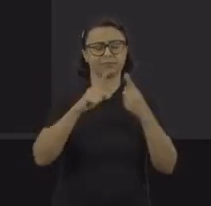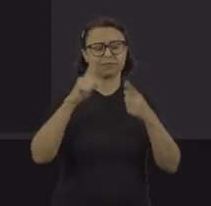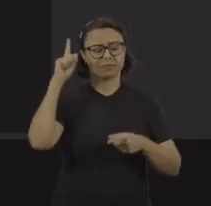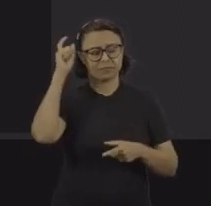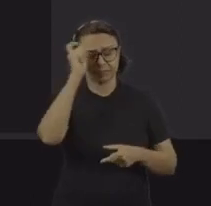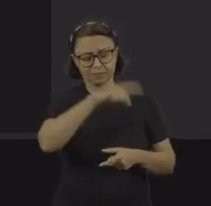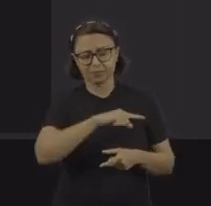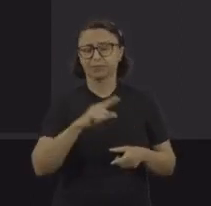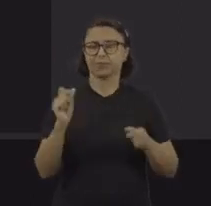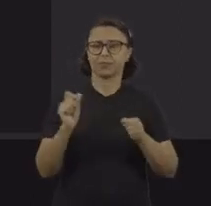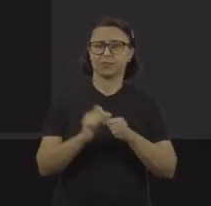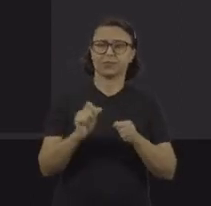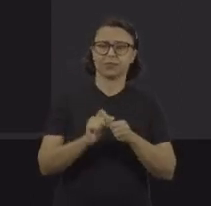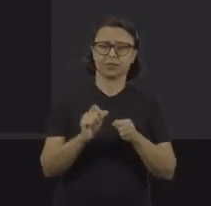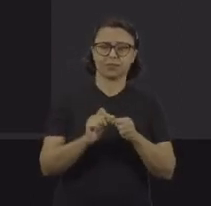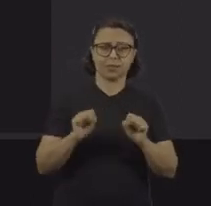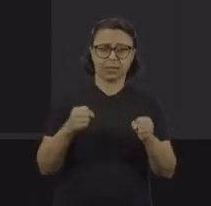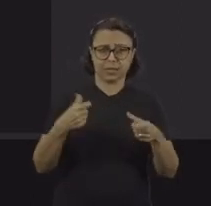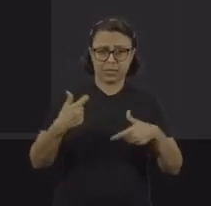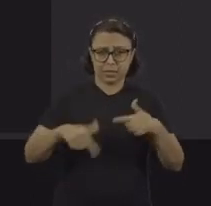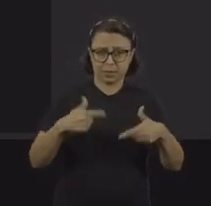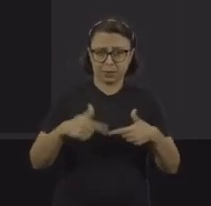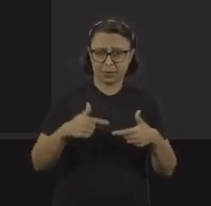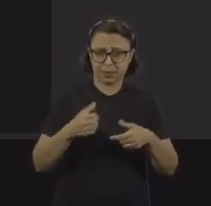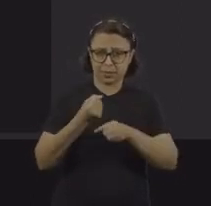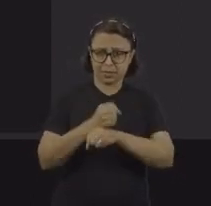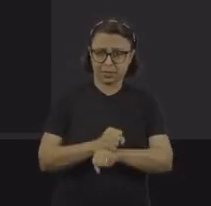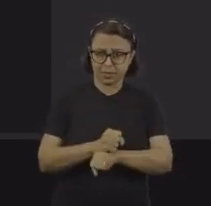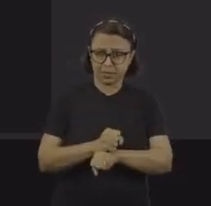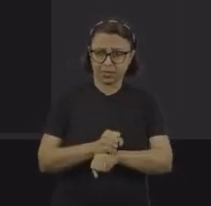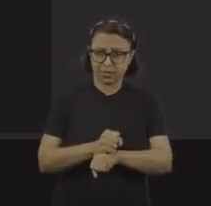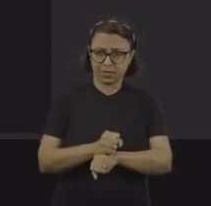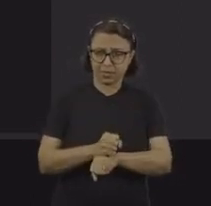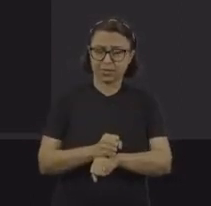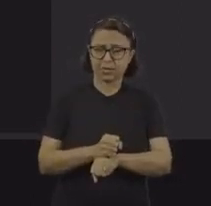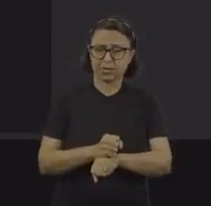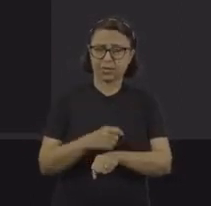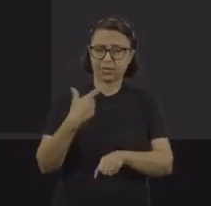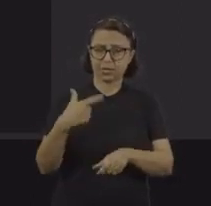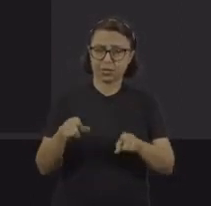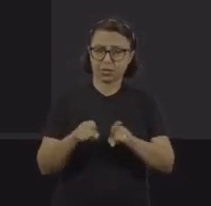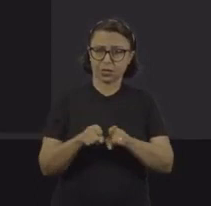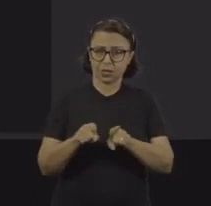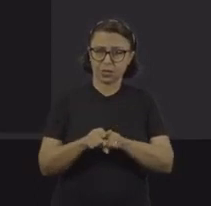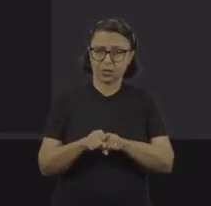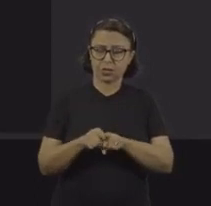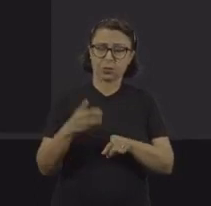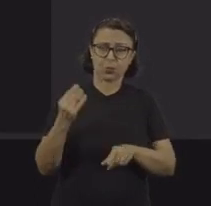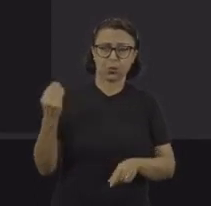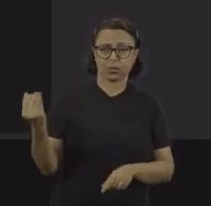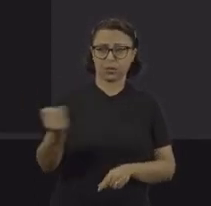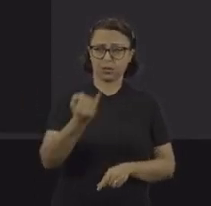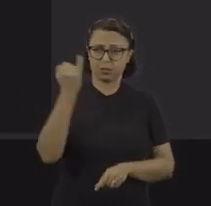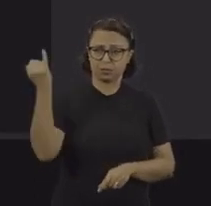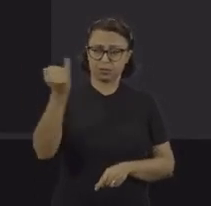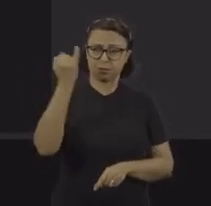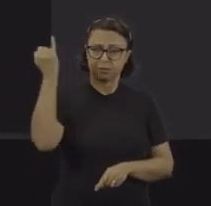está só exposto ao trabalho escravo, ele é vítima de outras tantas violações e, para a assistência social, isso é muito importante